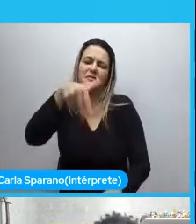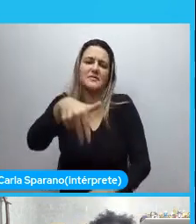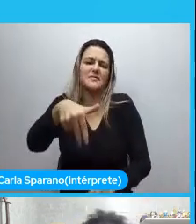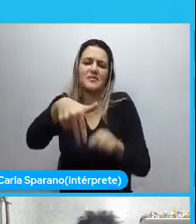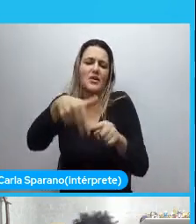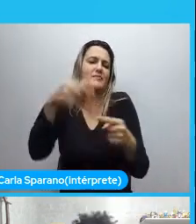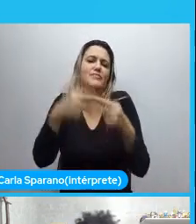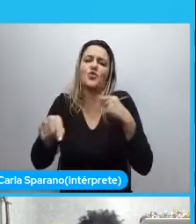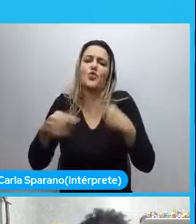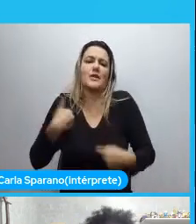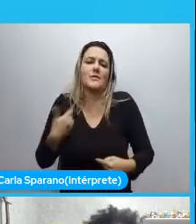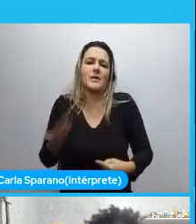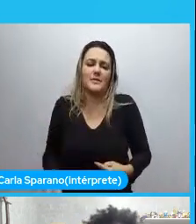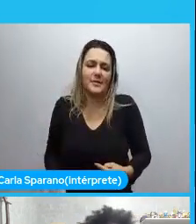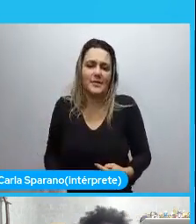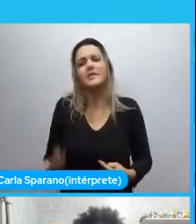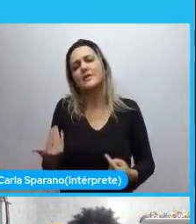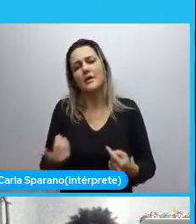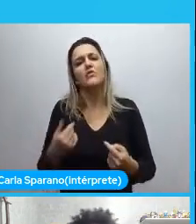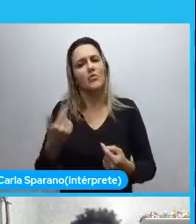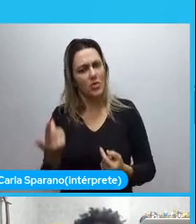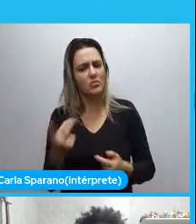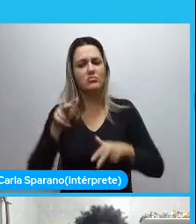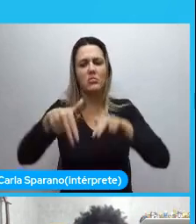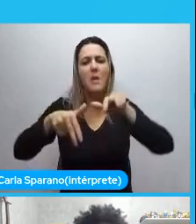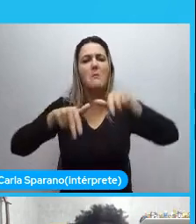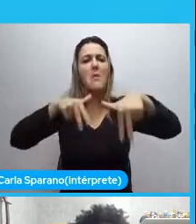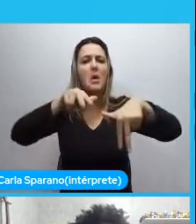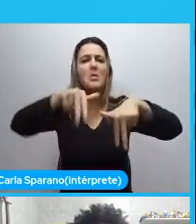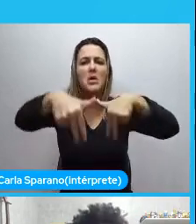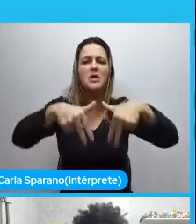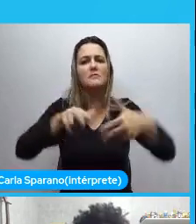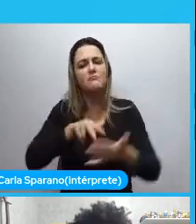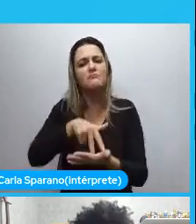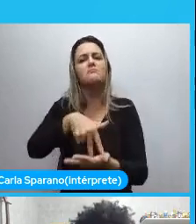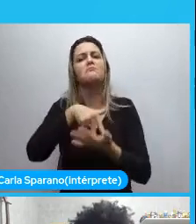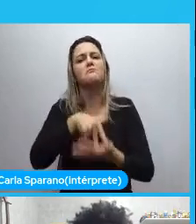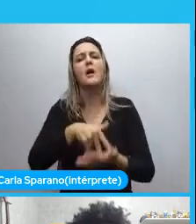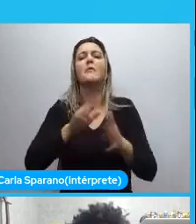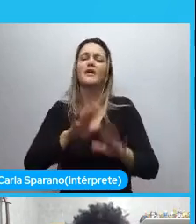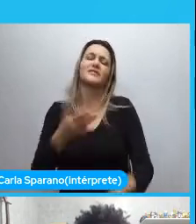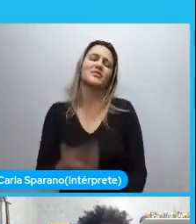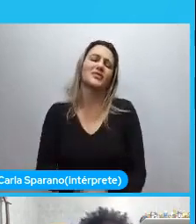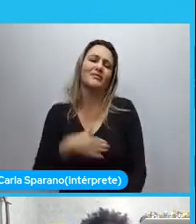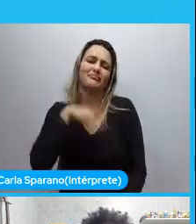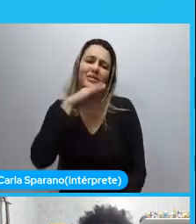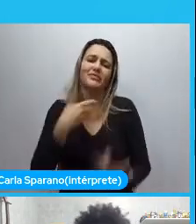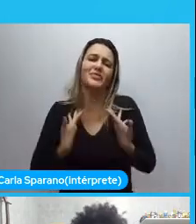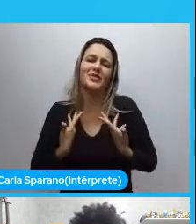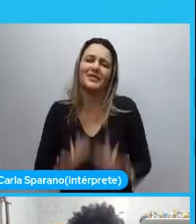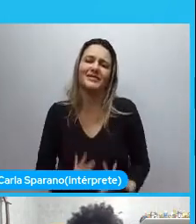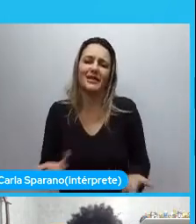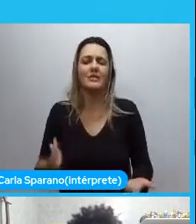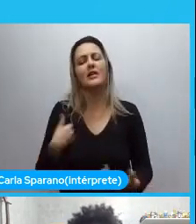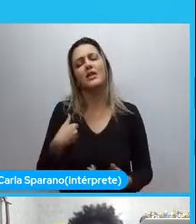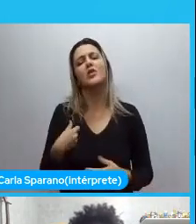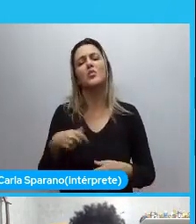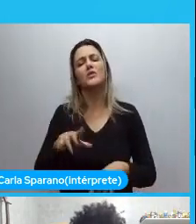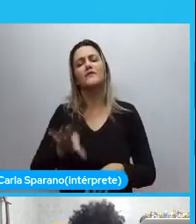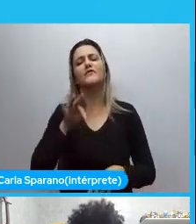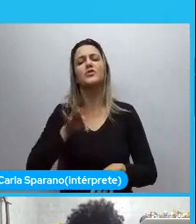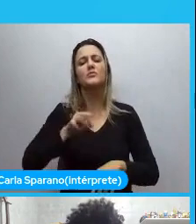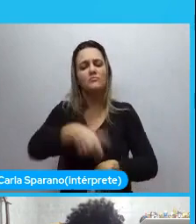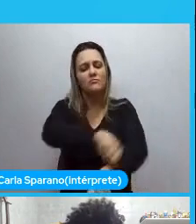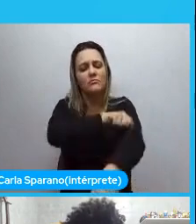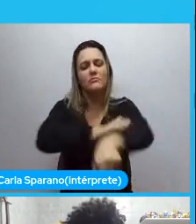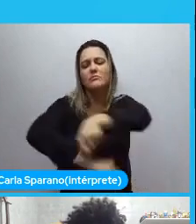toda uma coisa. De vamos ocupar espaços. resistência. não sei o que. Mas eu sou uma pessoa. Que sou cansada disso. Eu prefiro criar meus próprios espaços. É.